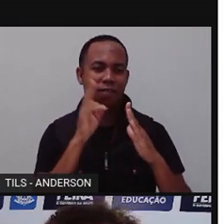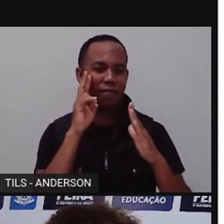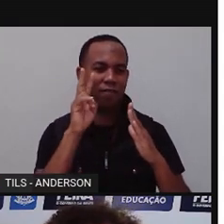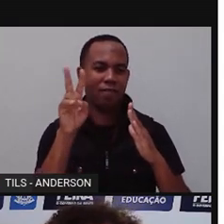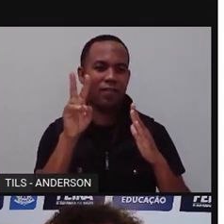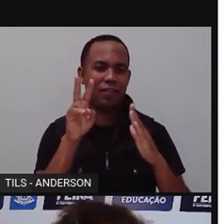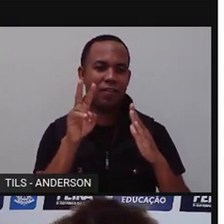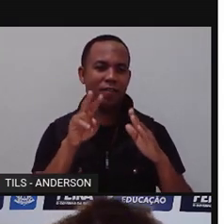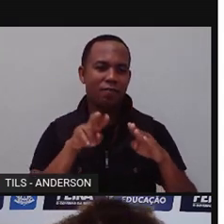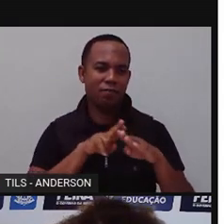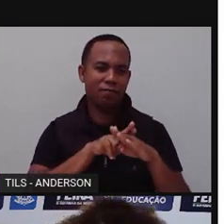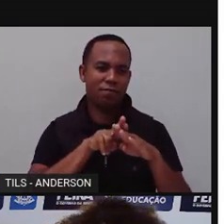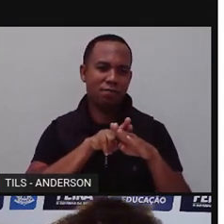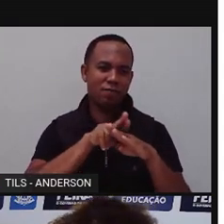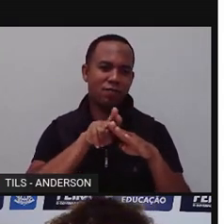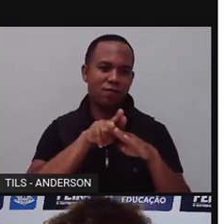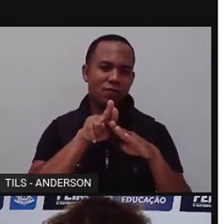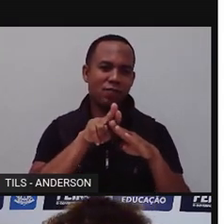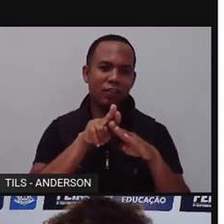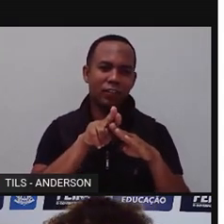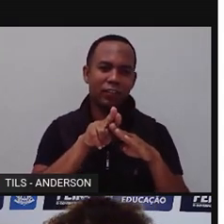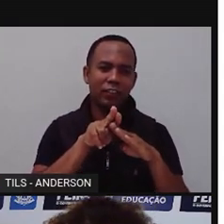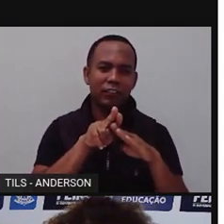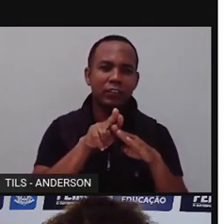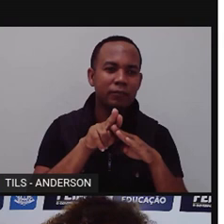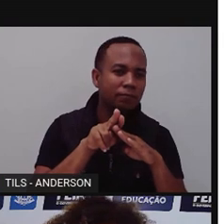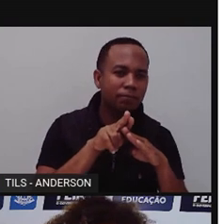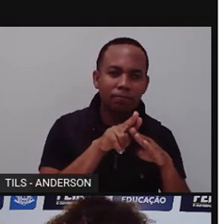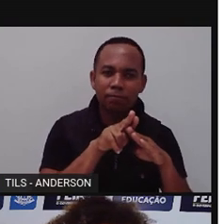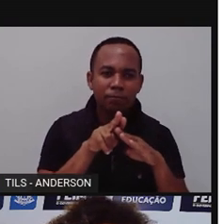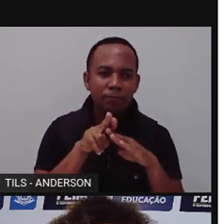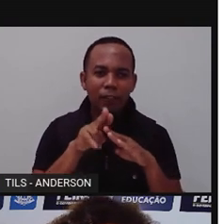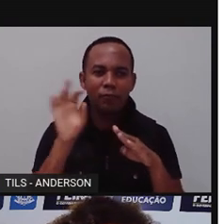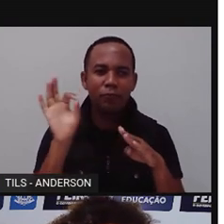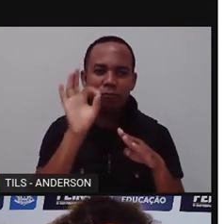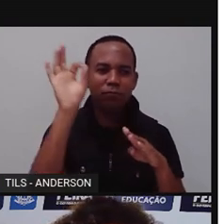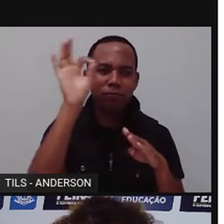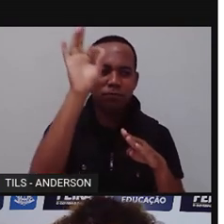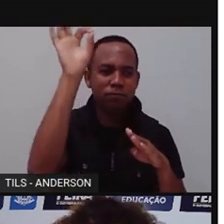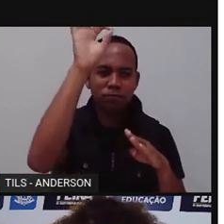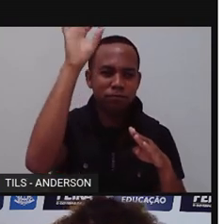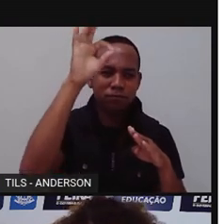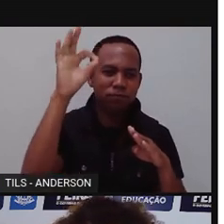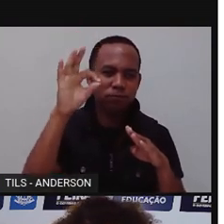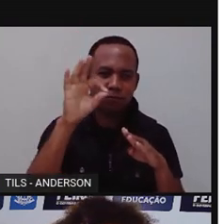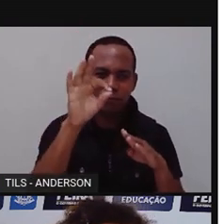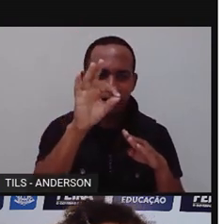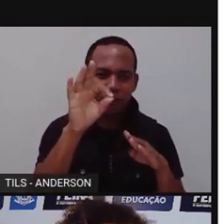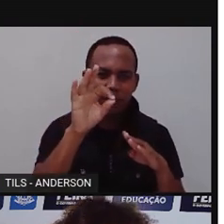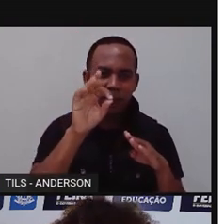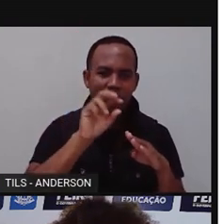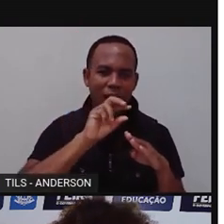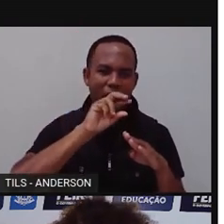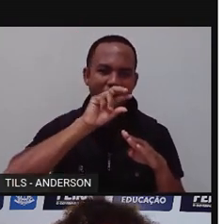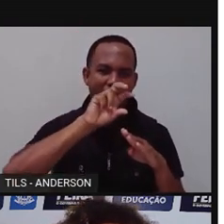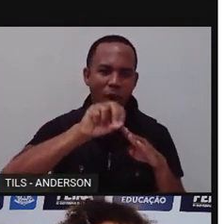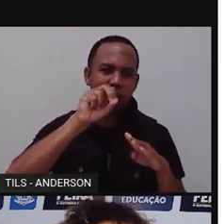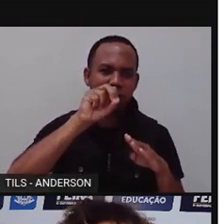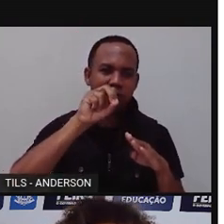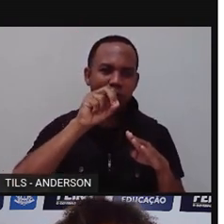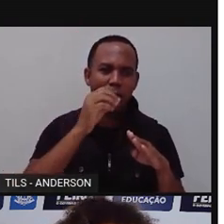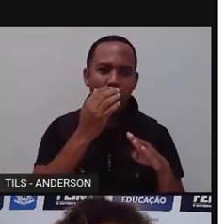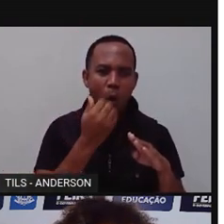esperando, esperando, esperando, quando a mosca ou outra, aquela borboletinha de lâmpada vacila, que ela vai lá e abalcanha, pronto.